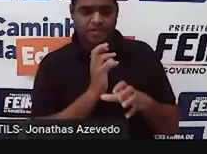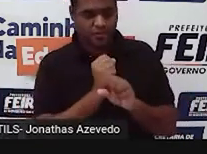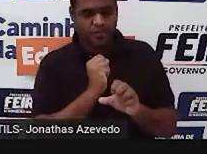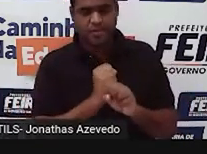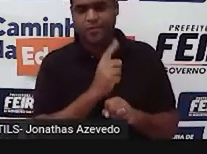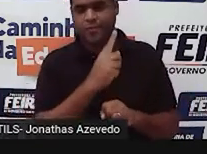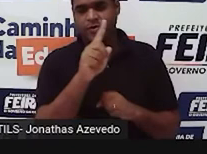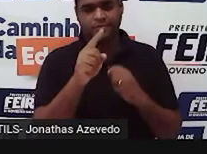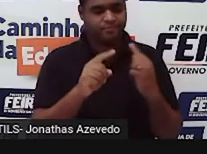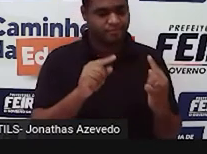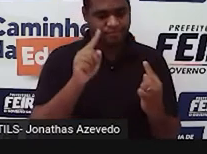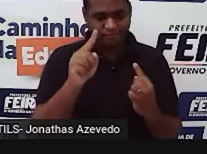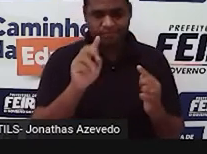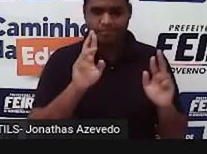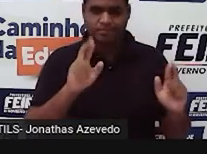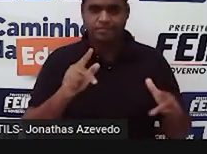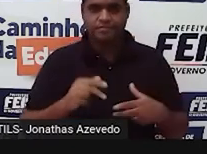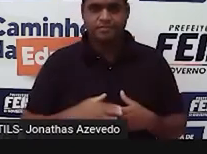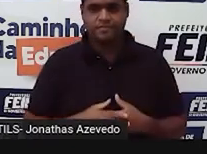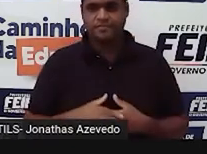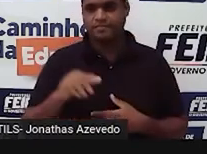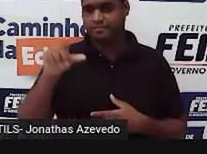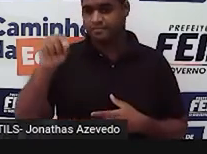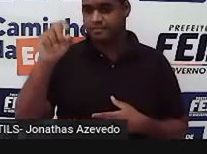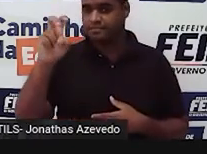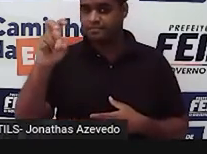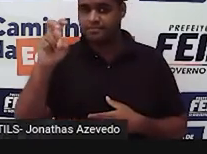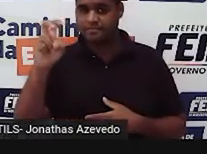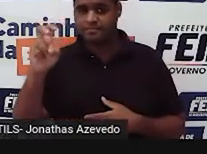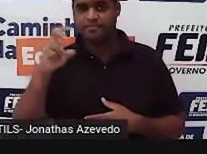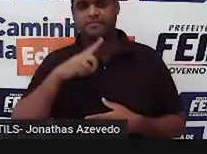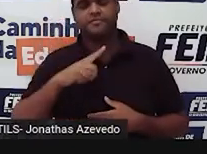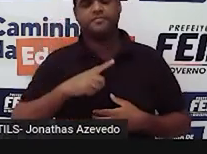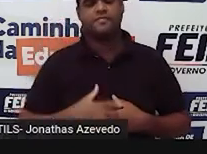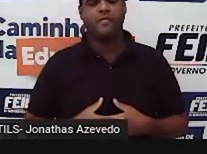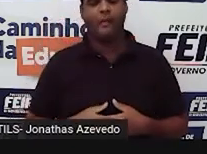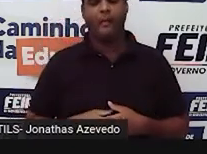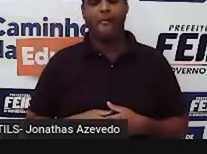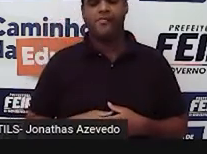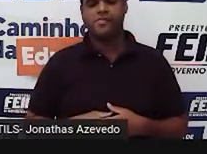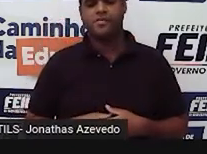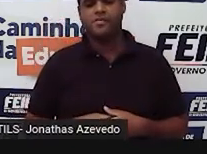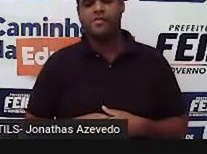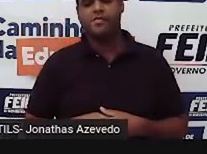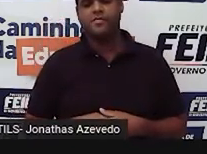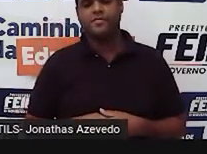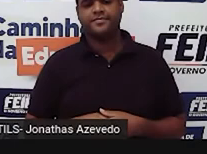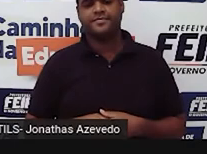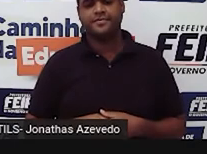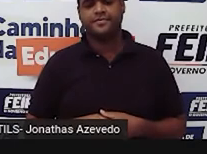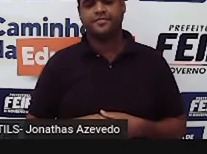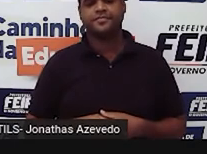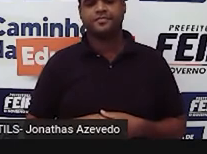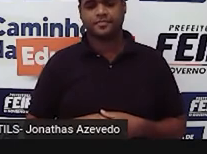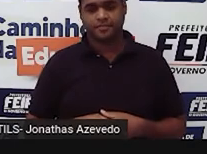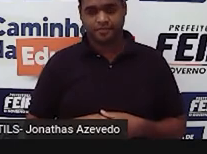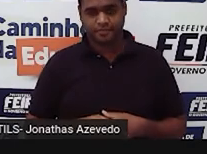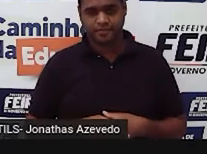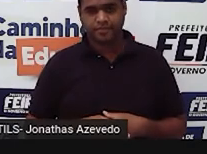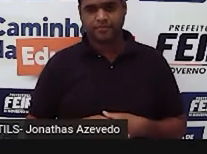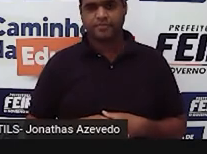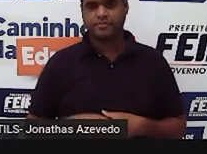outros dois lados. Como assim? Eu estou escolhendo ali o lado 5, tá bom? Esse lado 5 aí